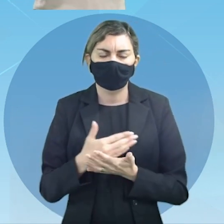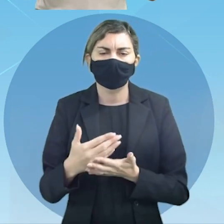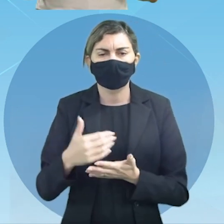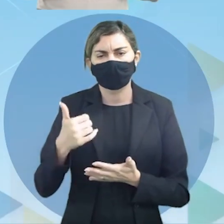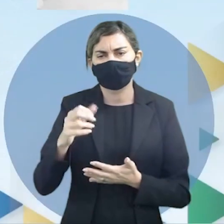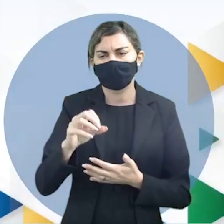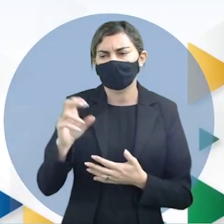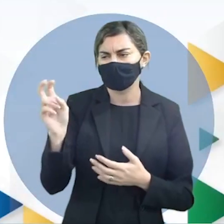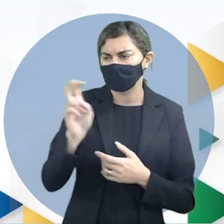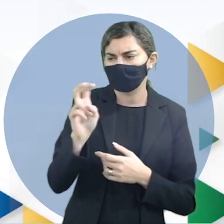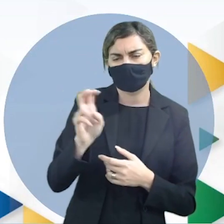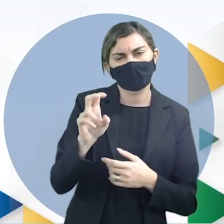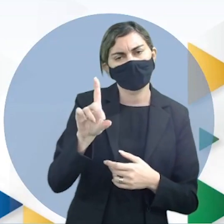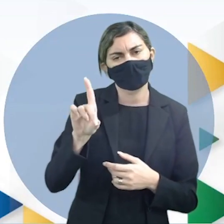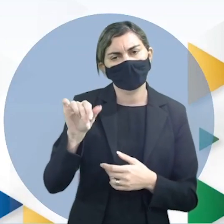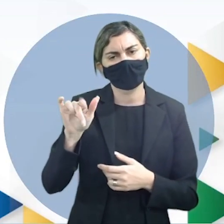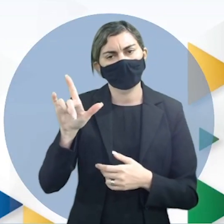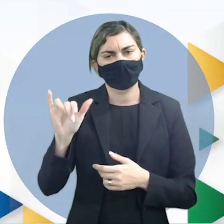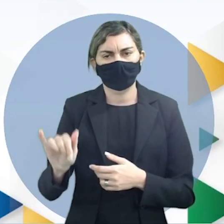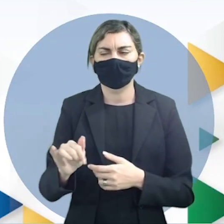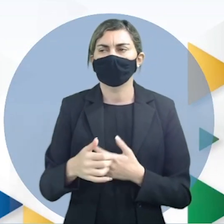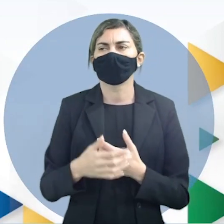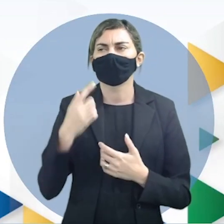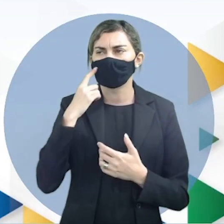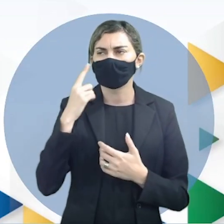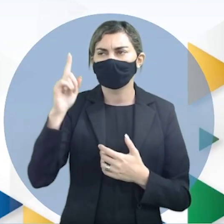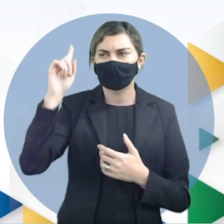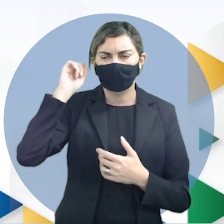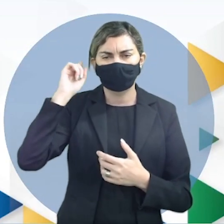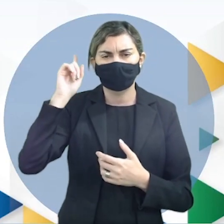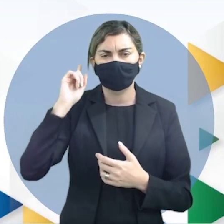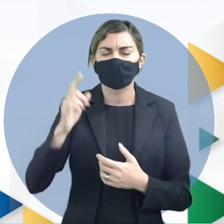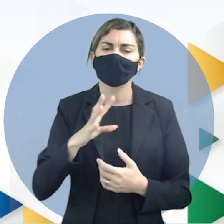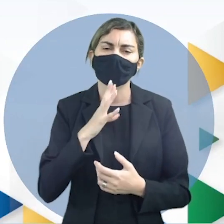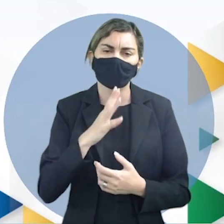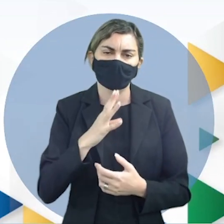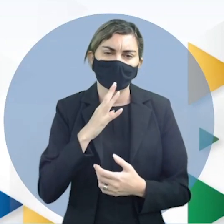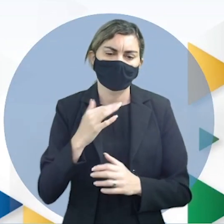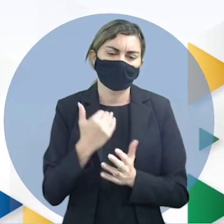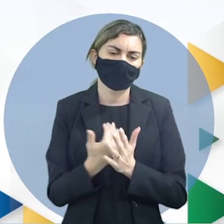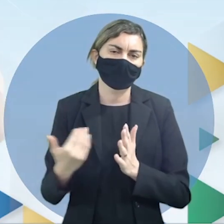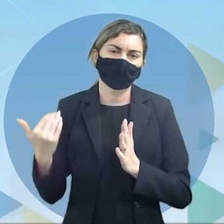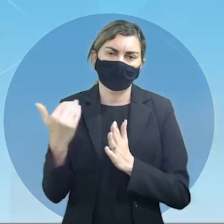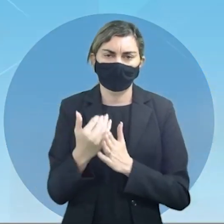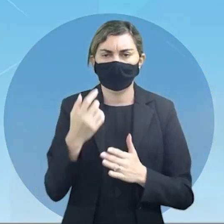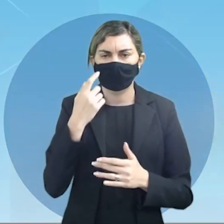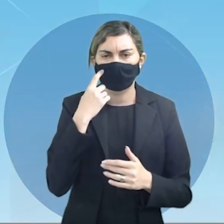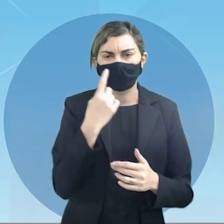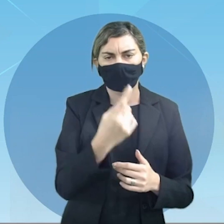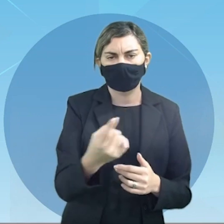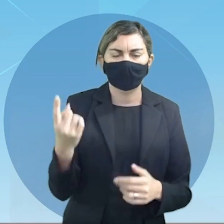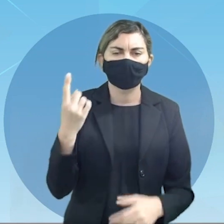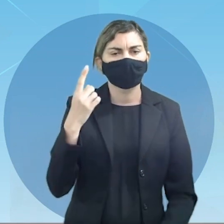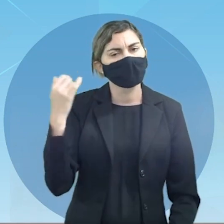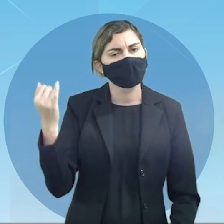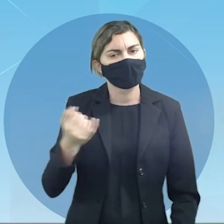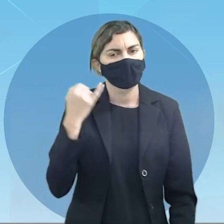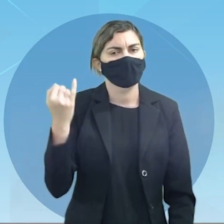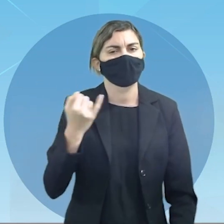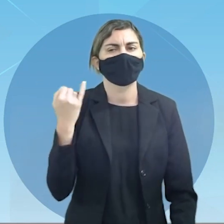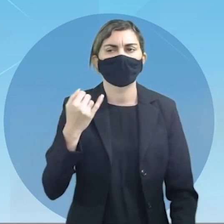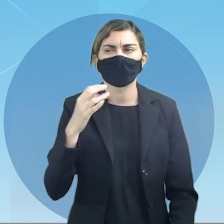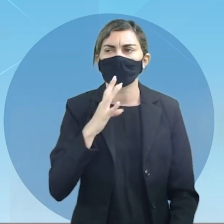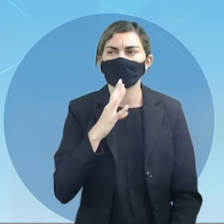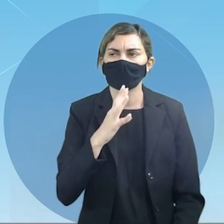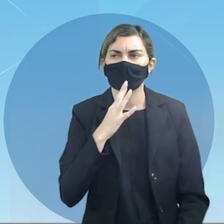15º Dalai vejam só acompanhando conhecer um pouco mais vejam só que é muito importante